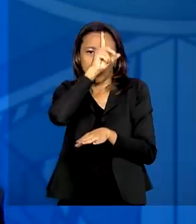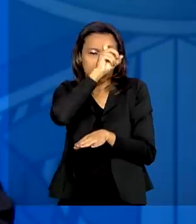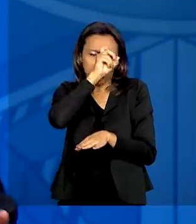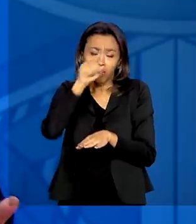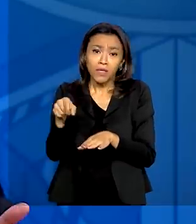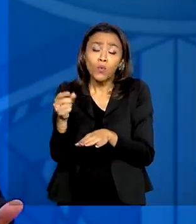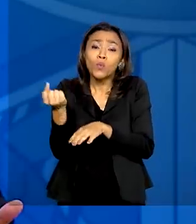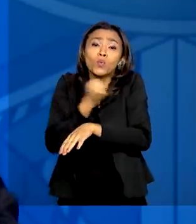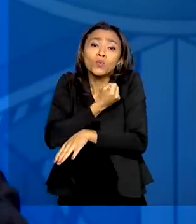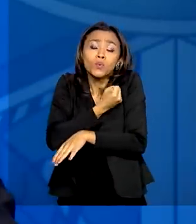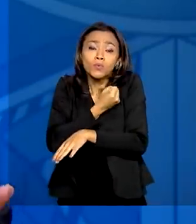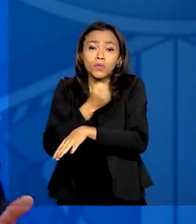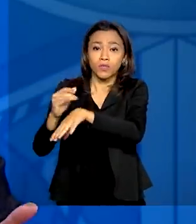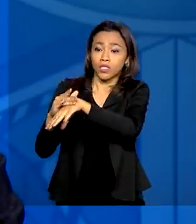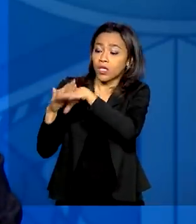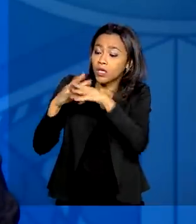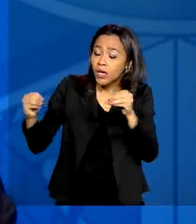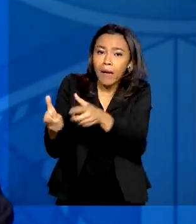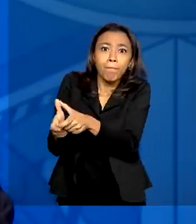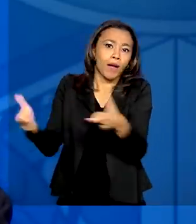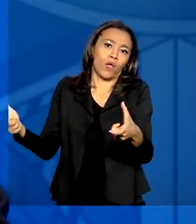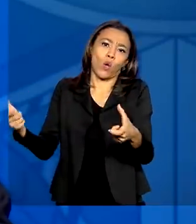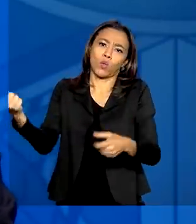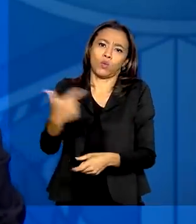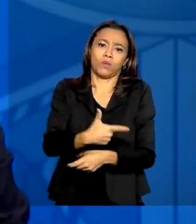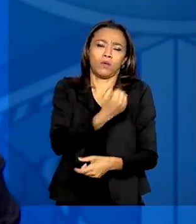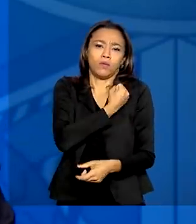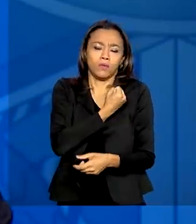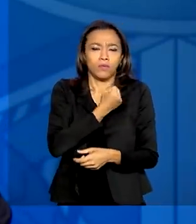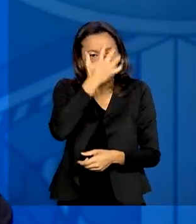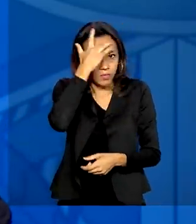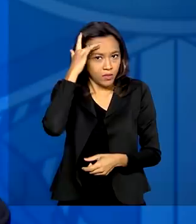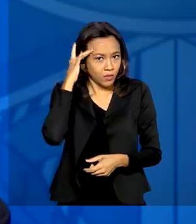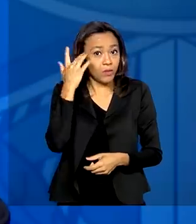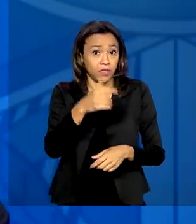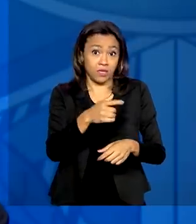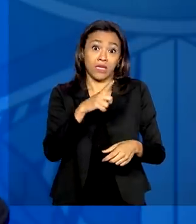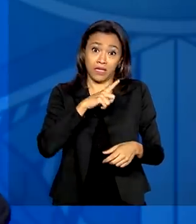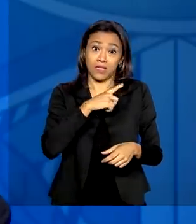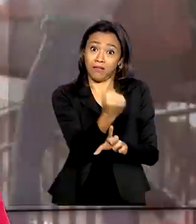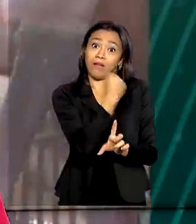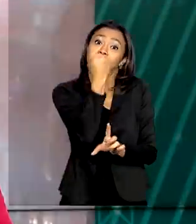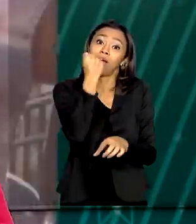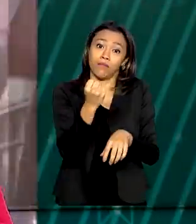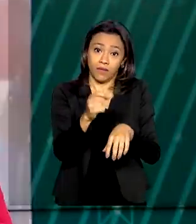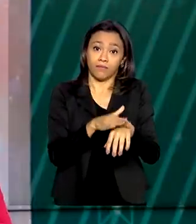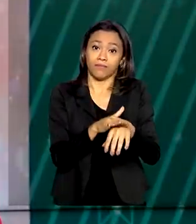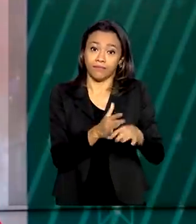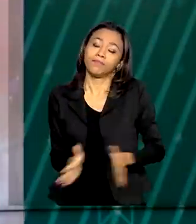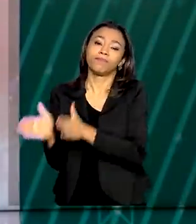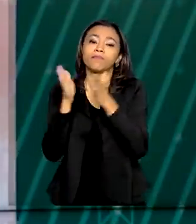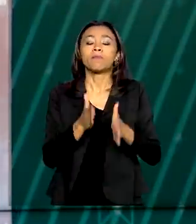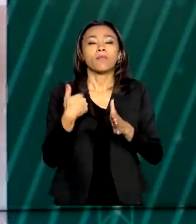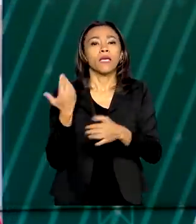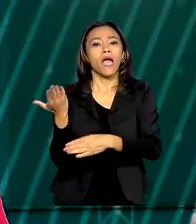é imensamente maior do que o número de pessoas que evoluem para casos graves. E para